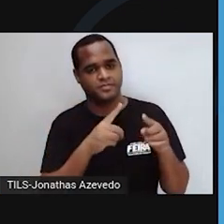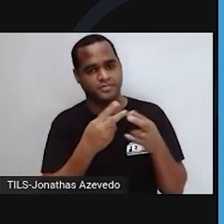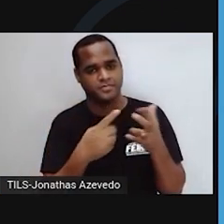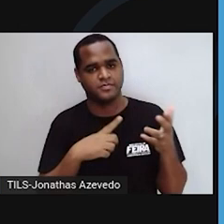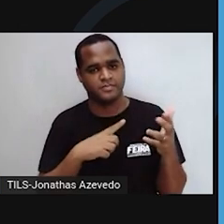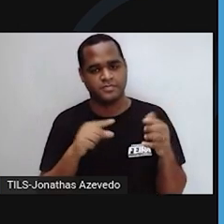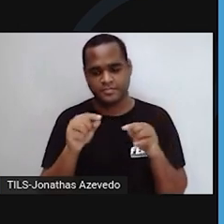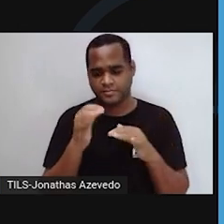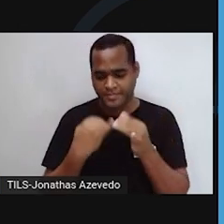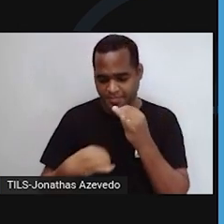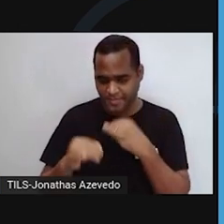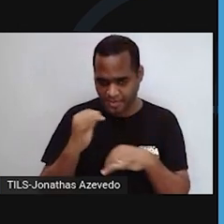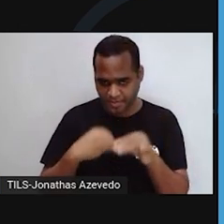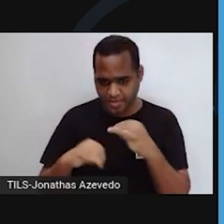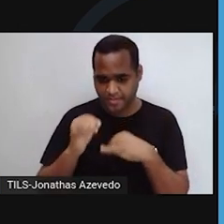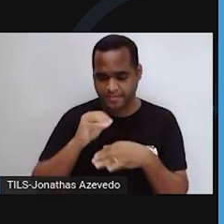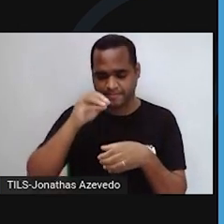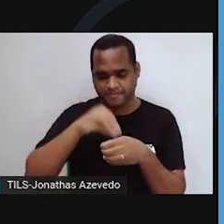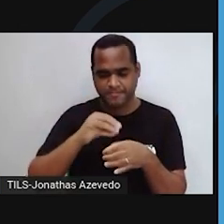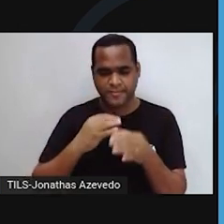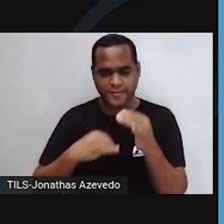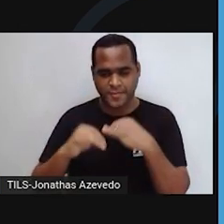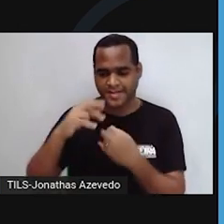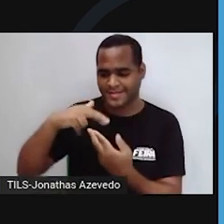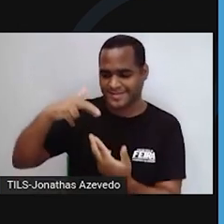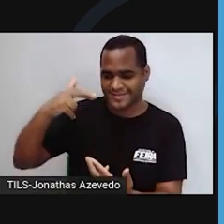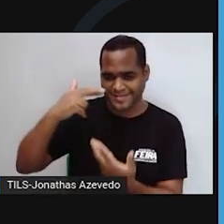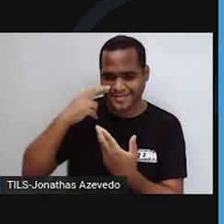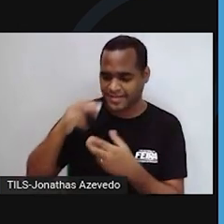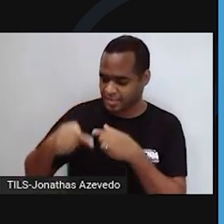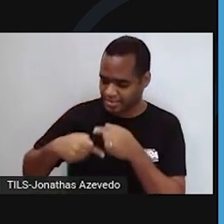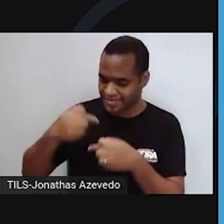químicas e armazenar as informações genéticas da célula.